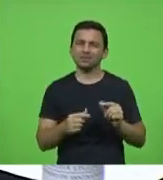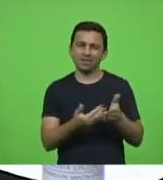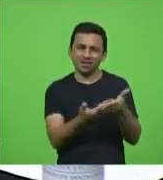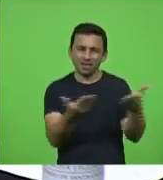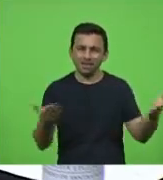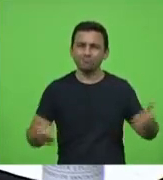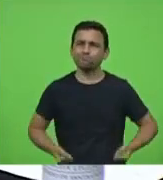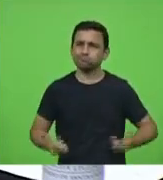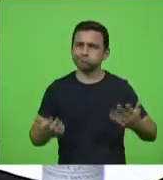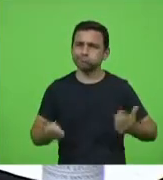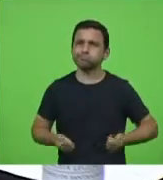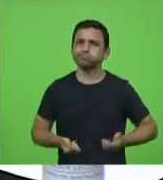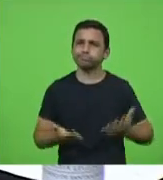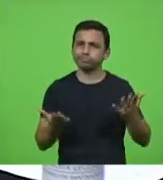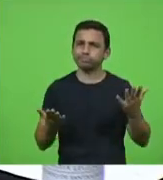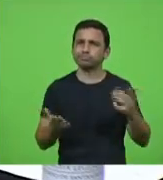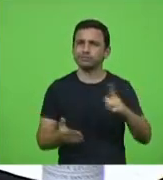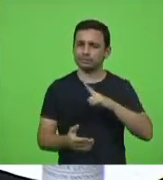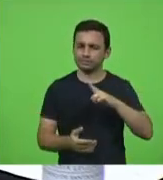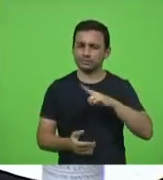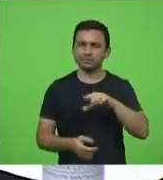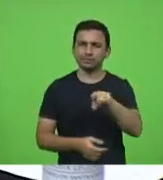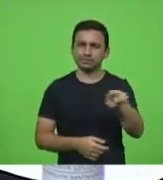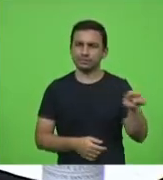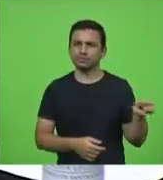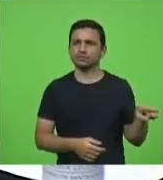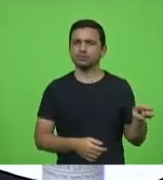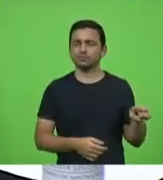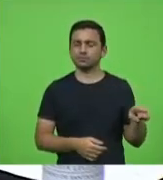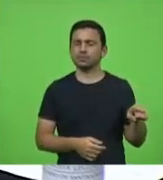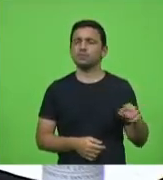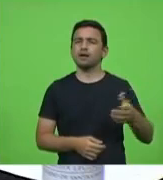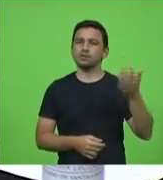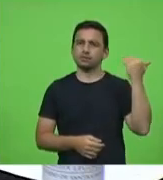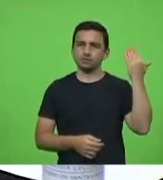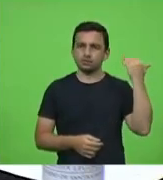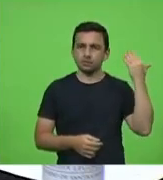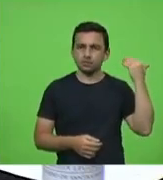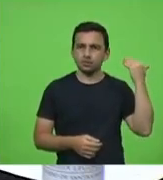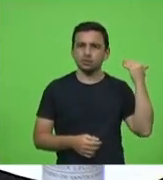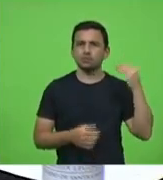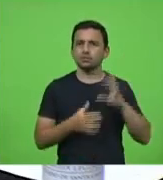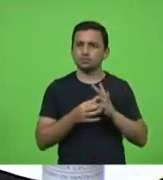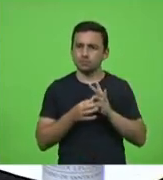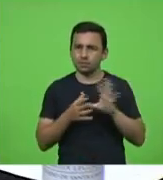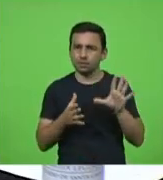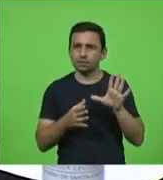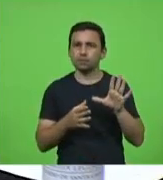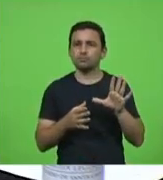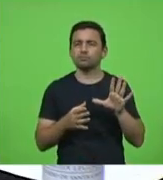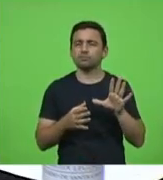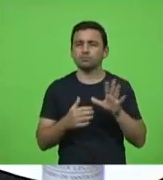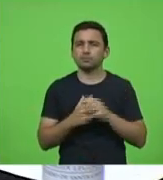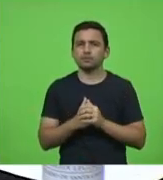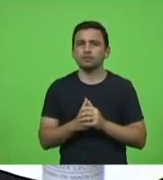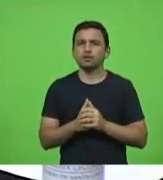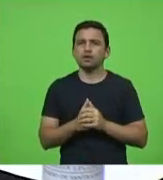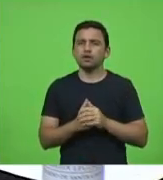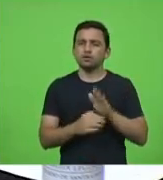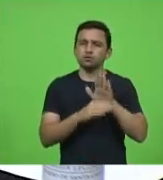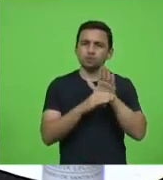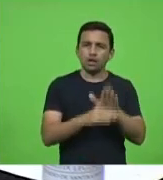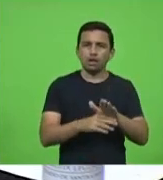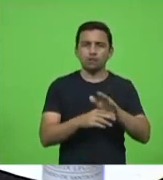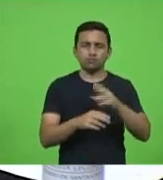todo o recurso que liberaram lá atrás para socorrer principalmente agricultores